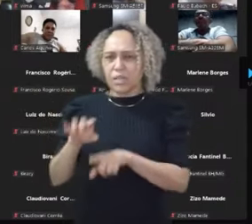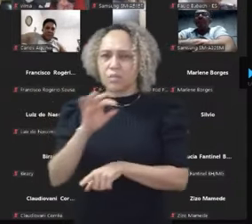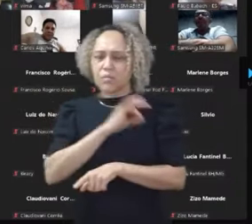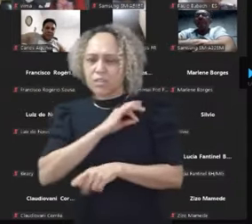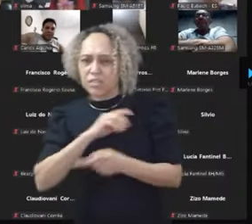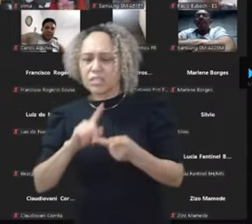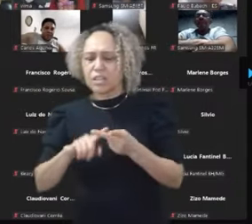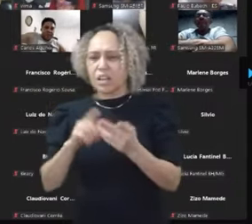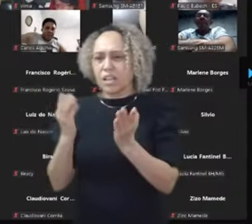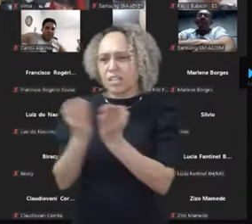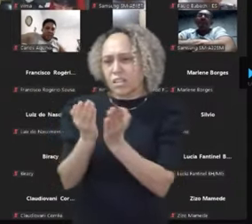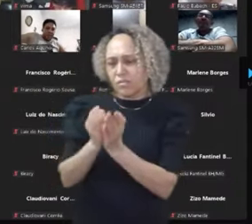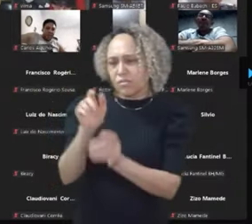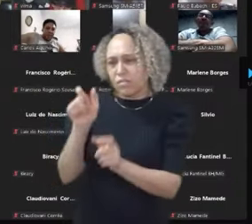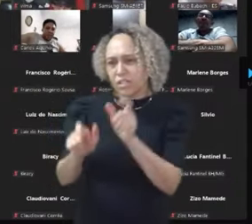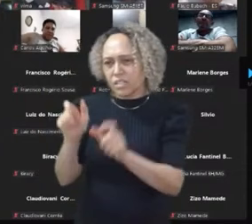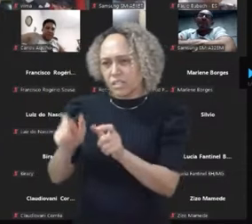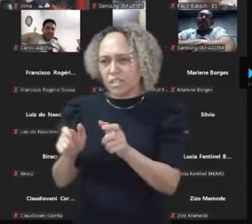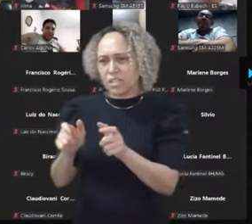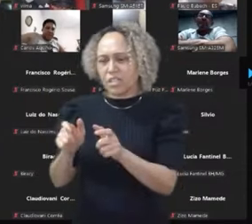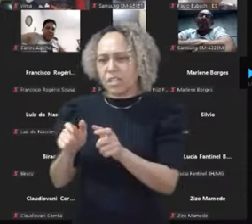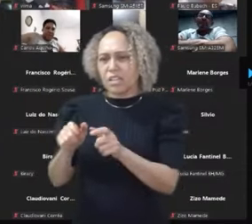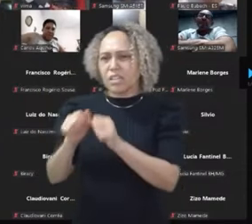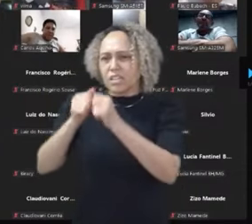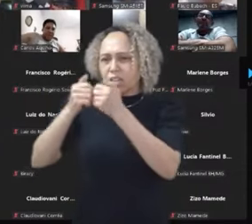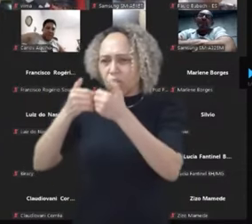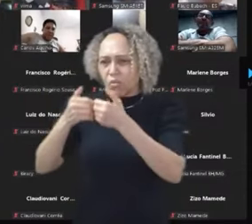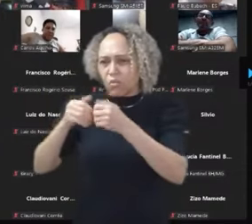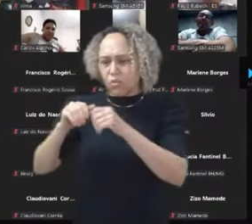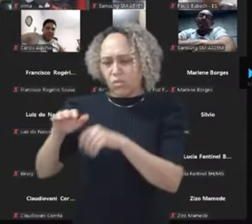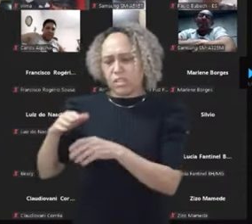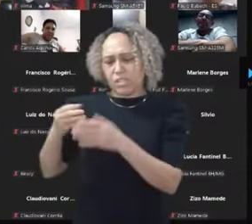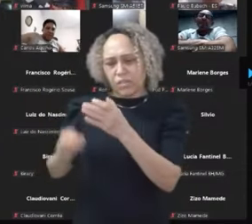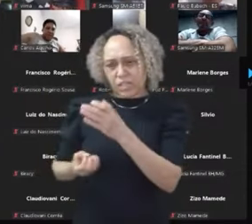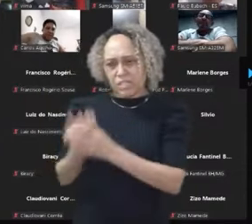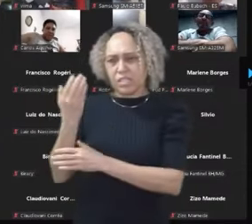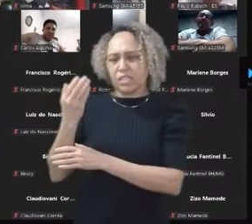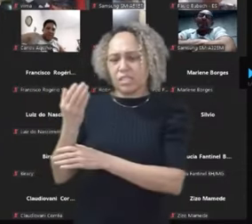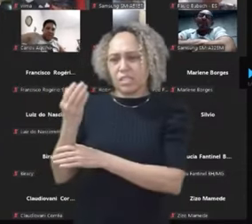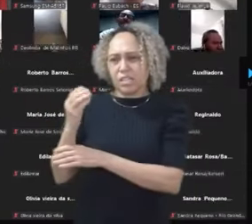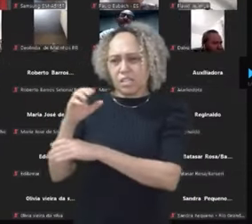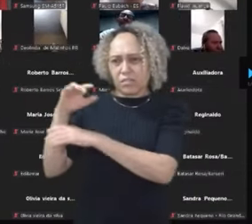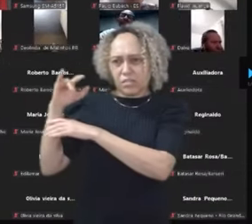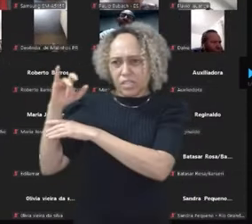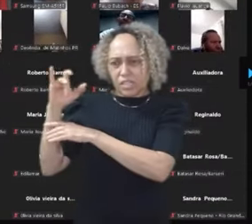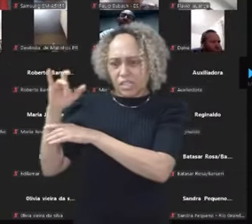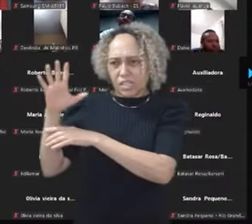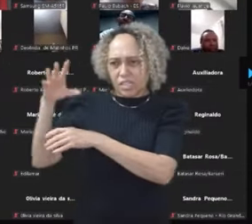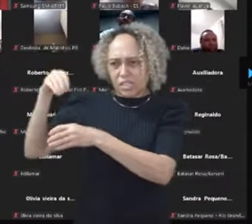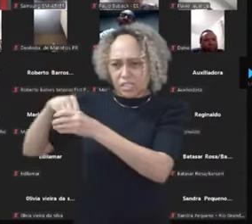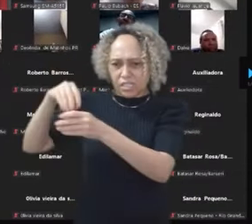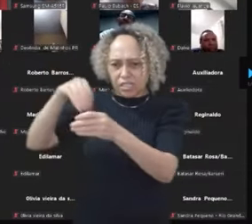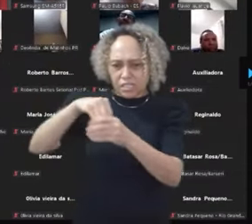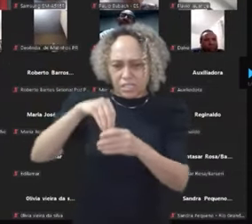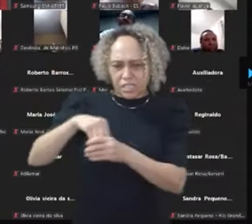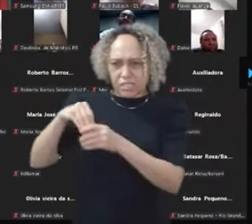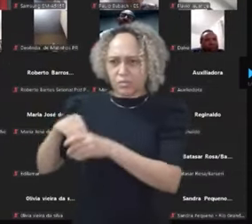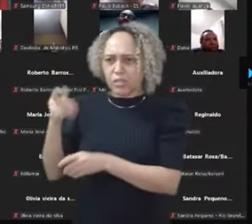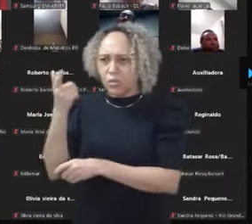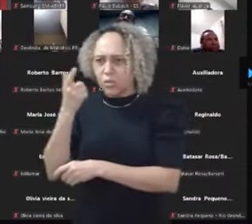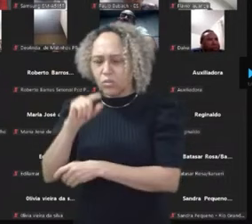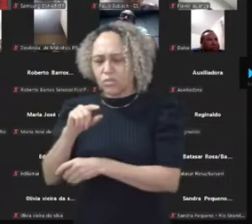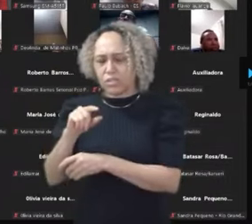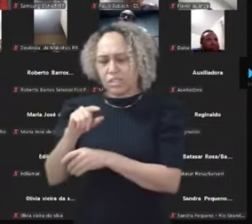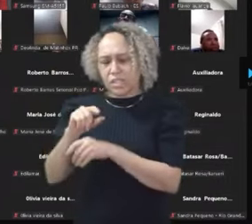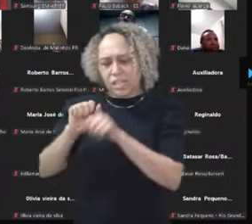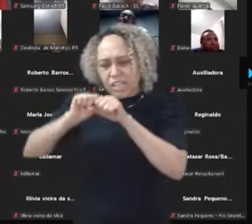evangélicos, etc. E eles abrem contas nesses nichos e eles conseguem ali furar a bolha. Aí você vê, caramba, eles já estão um passo à